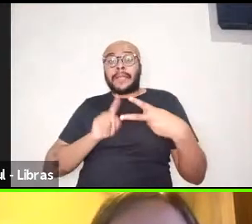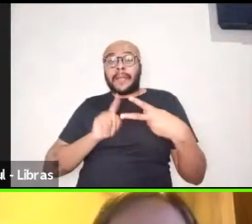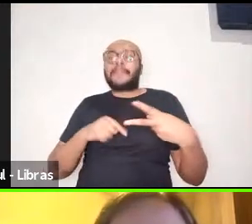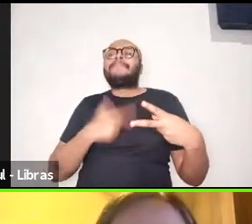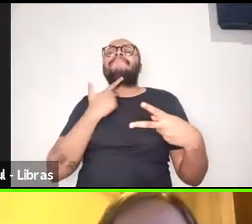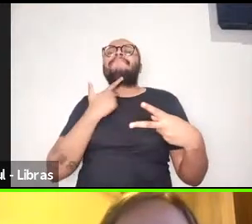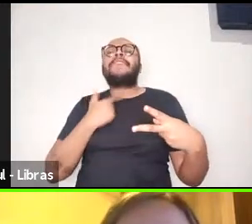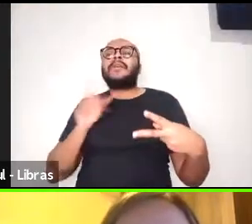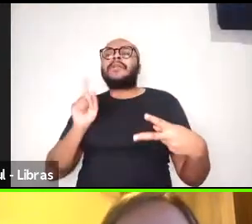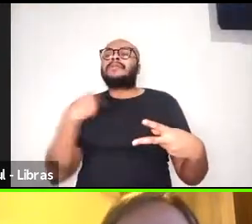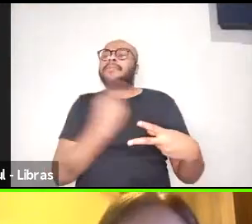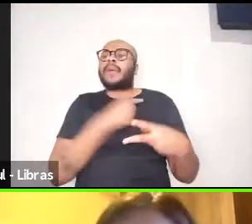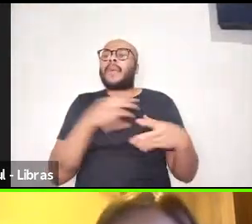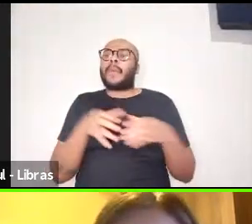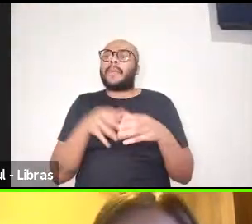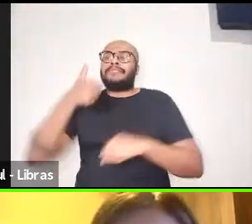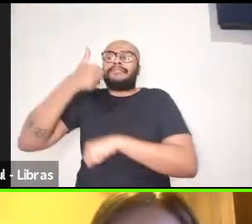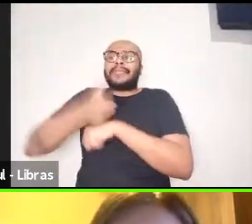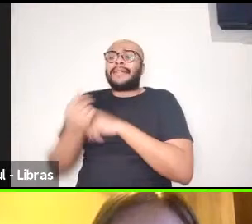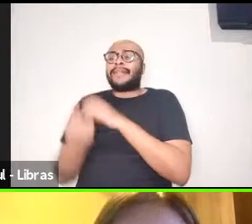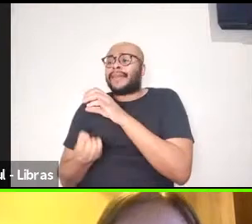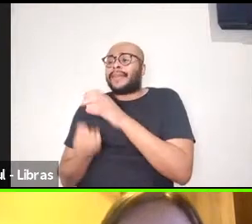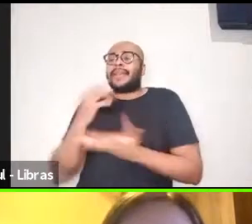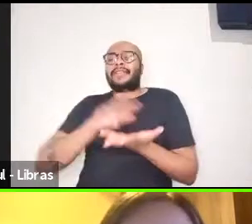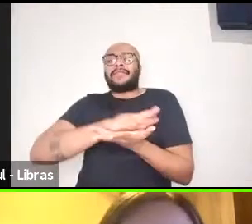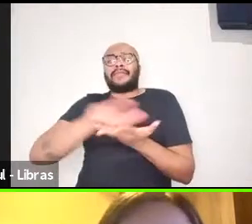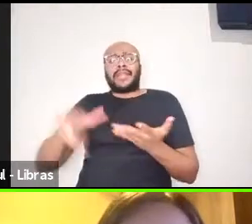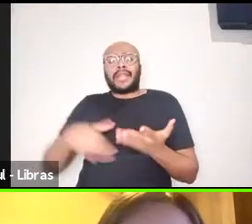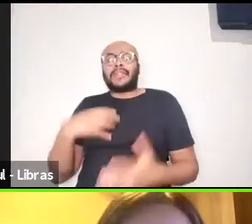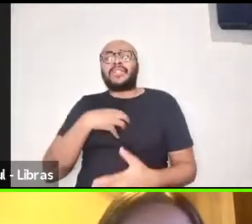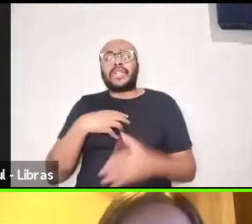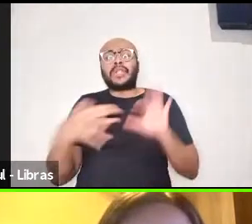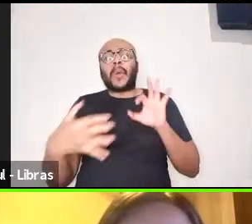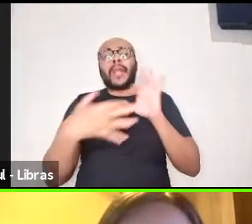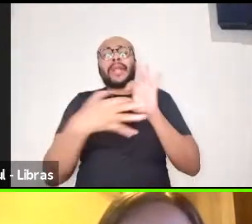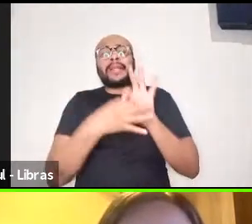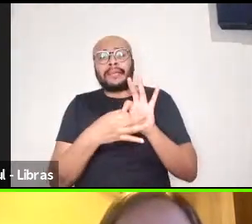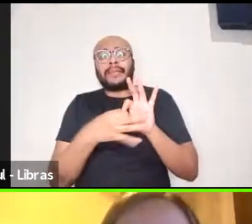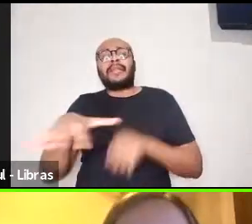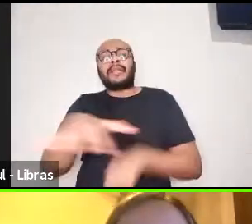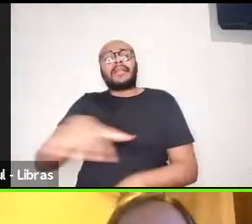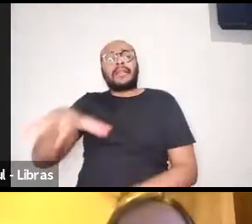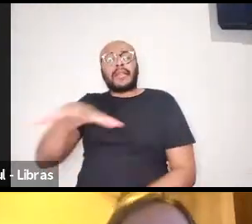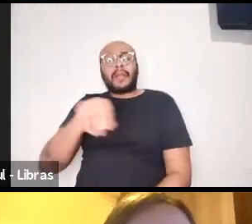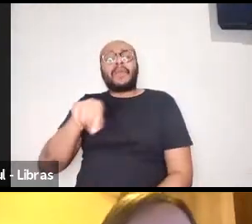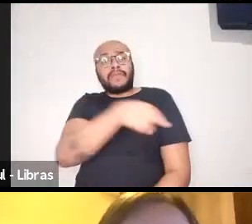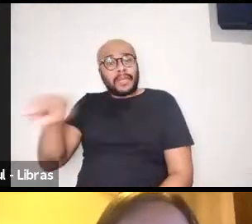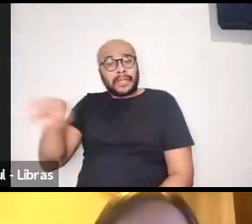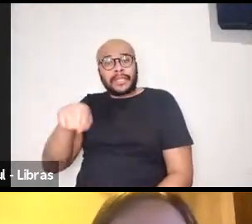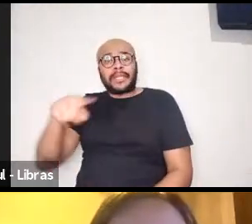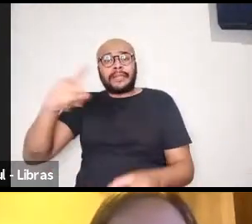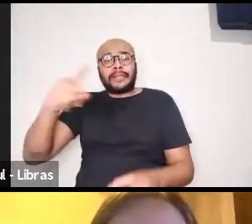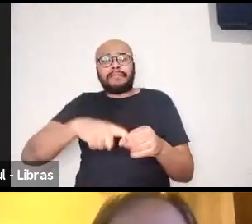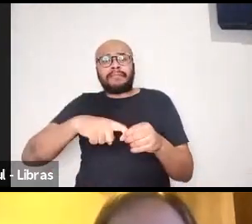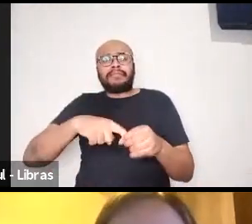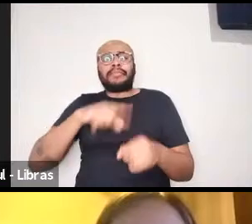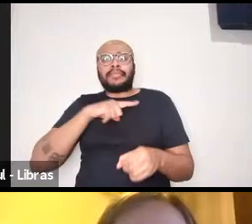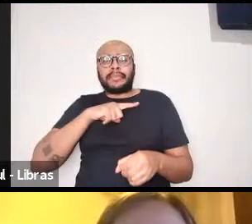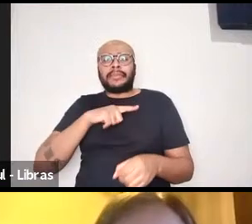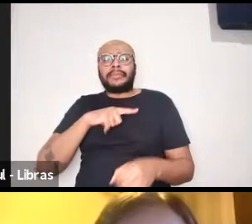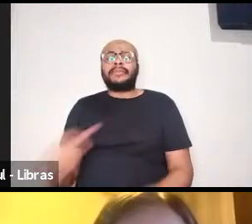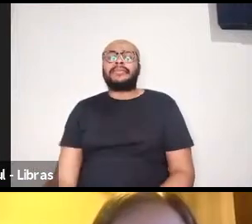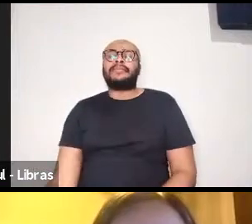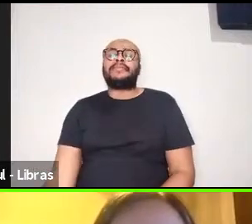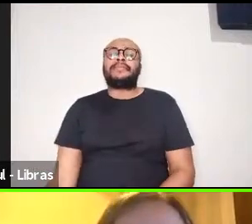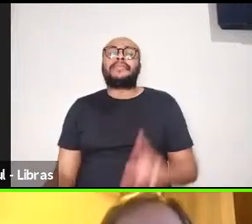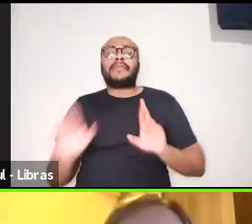diretoria, de criar diferentes formas de se conectar com o nosso associado, né. E a gente tem procurado isso de